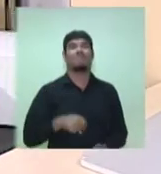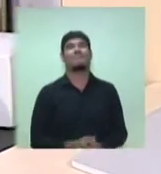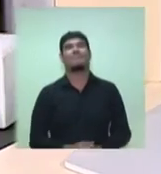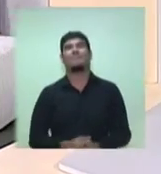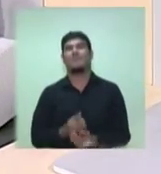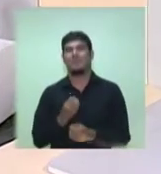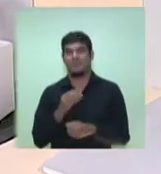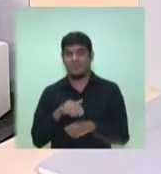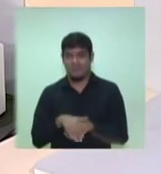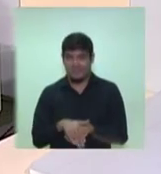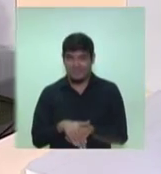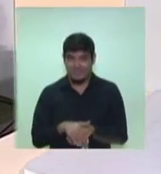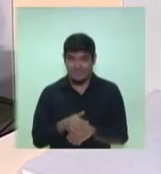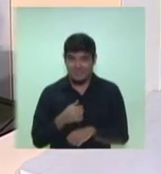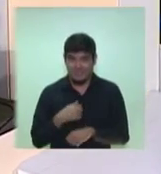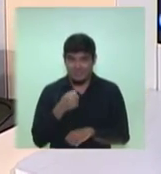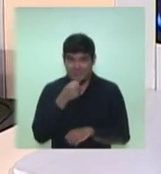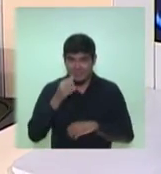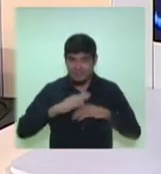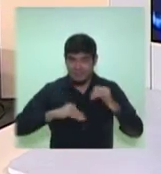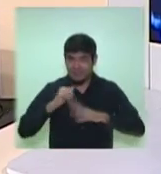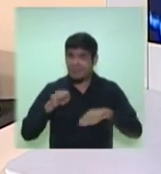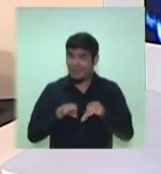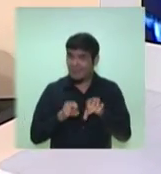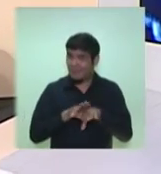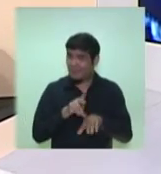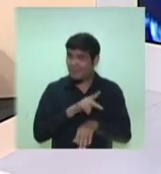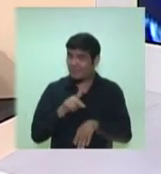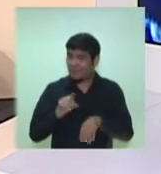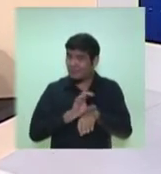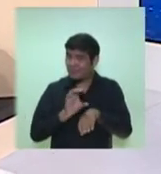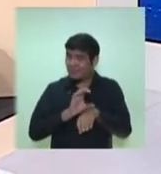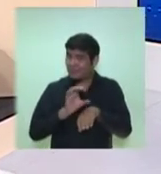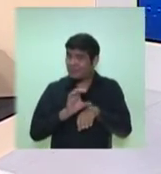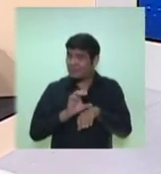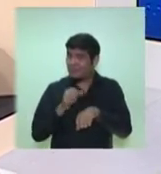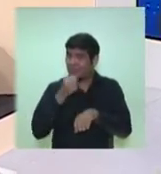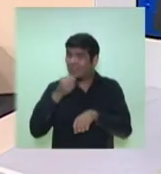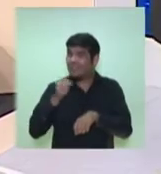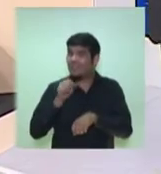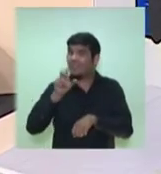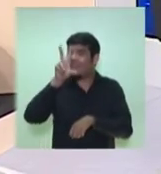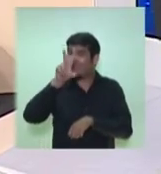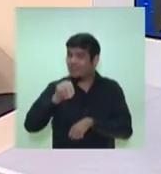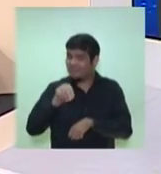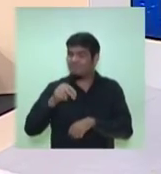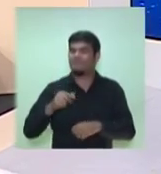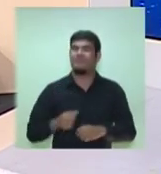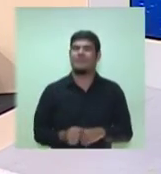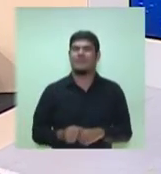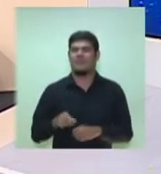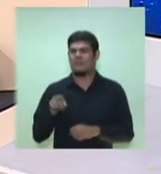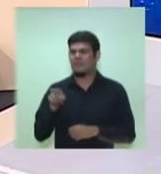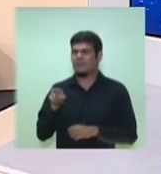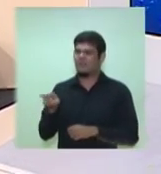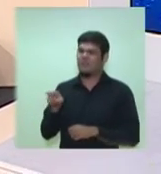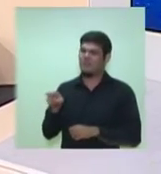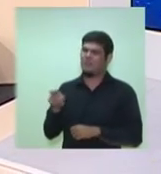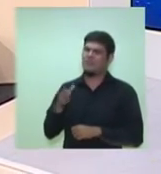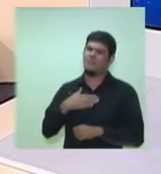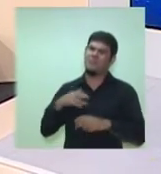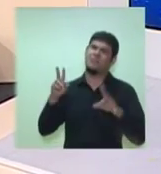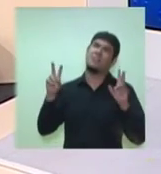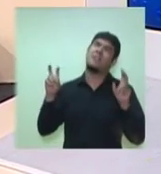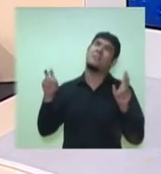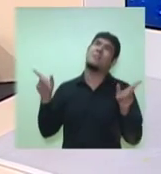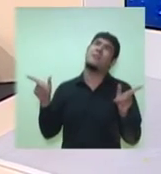Boa noite. Sou jornalista e também professor do curso de jornalismo da Universidade Federal do Amazonas. Candidato, o meu tema é um